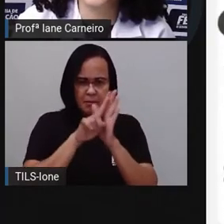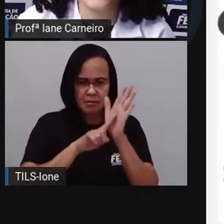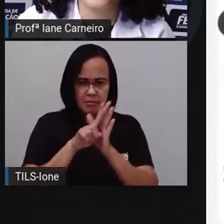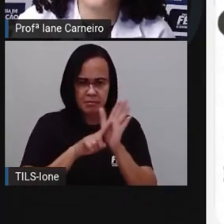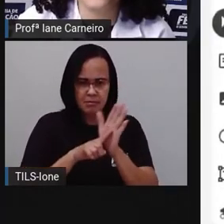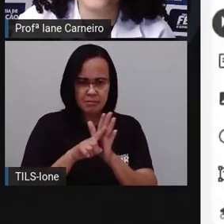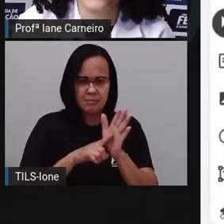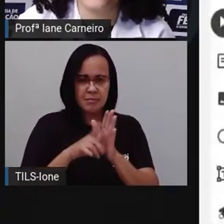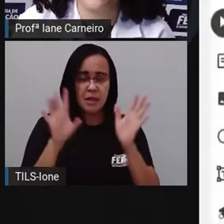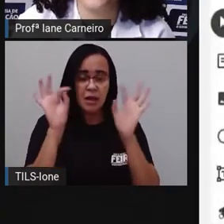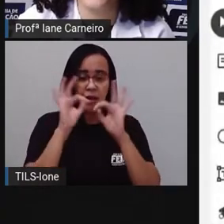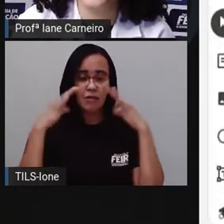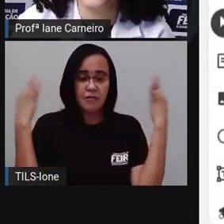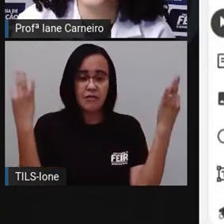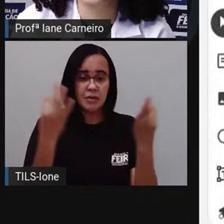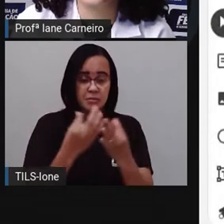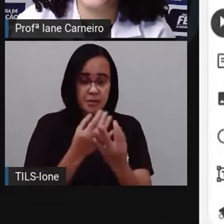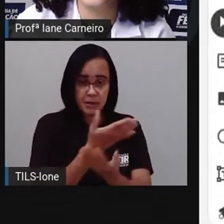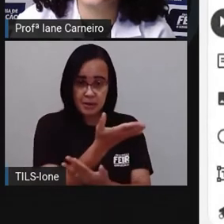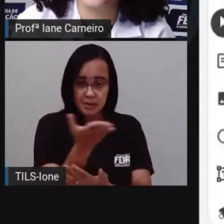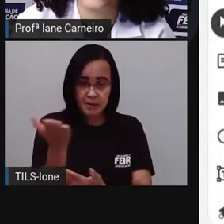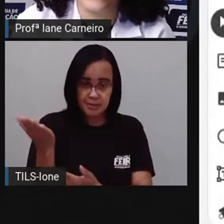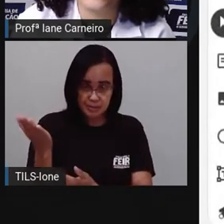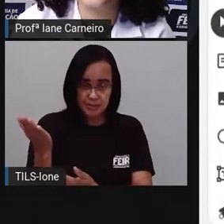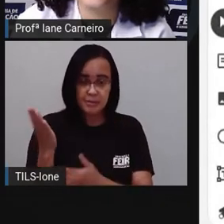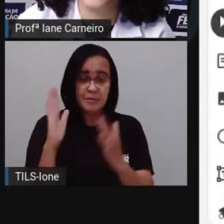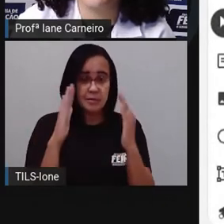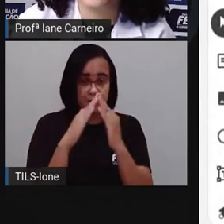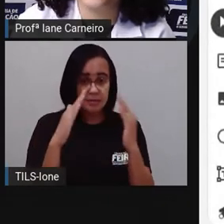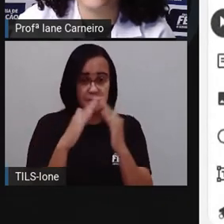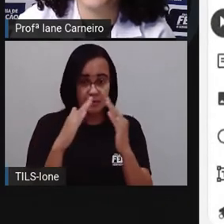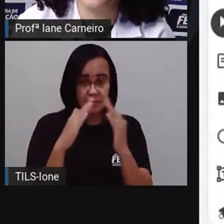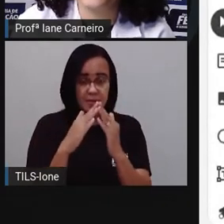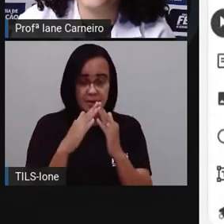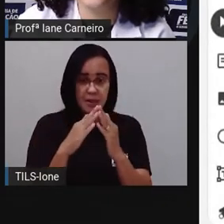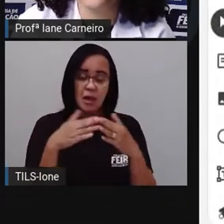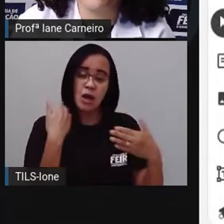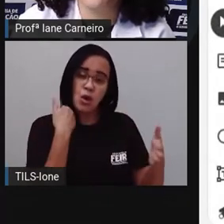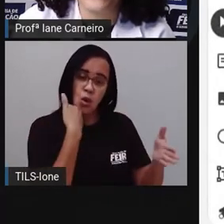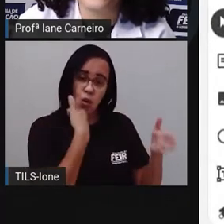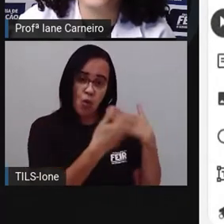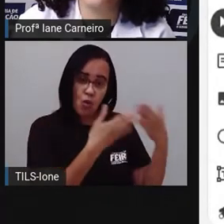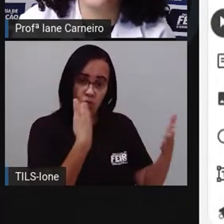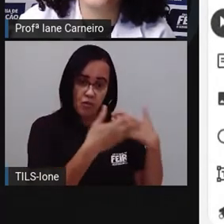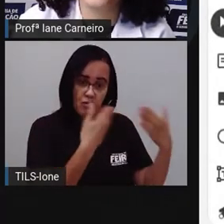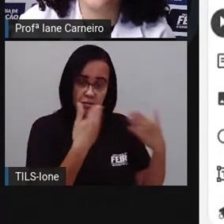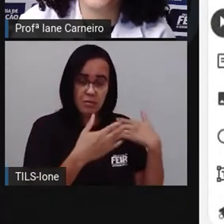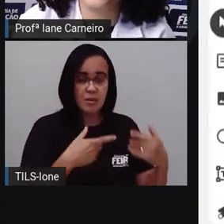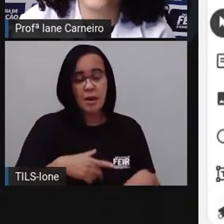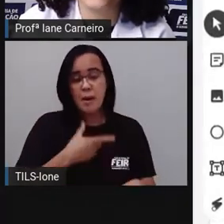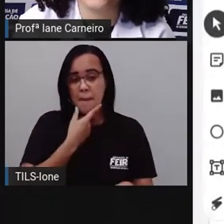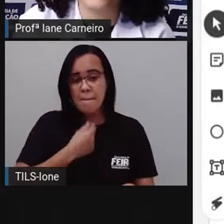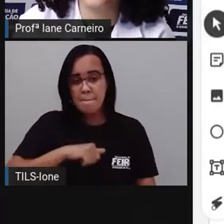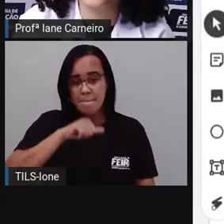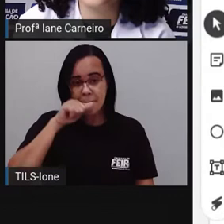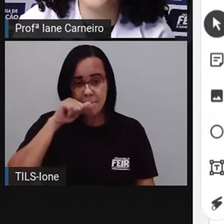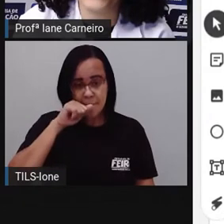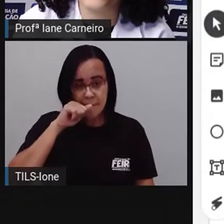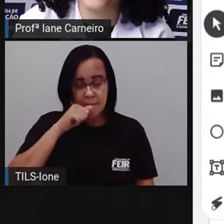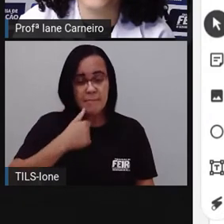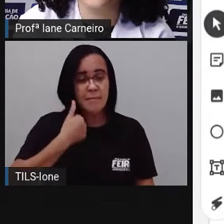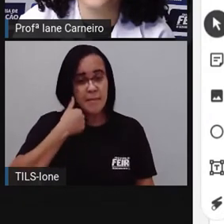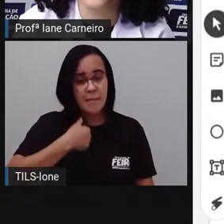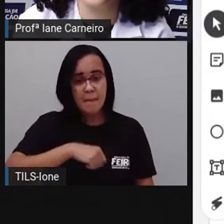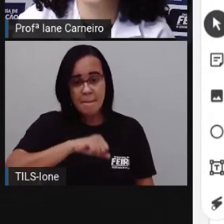familiares de vocês, tá bom? Então, aí na sua casa, você vai conversar com a mamãe, com o papai e vão fazer essa pesquisa. O vocês vão